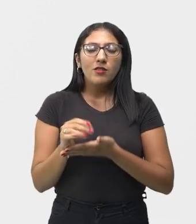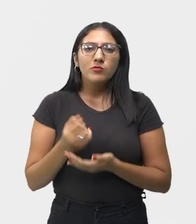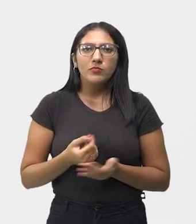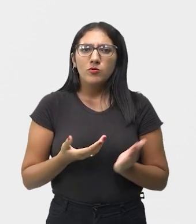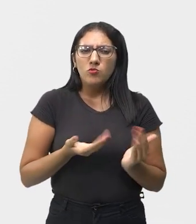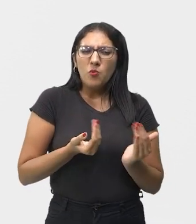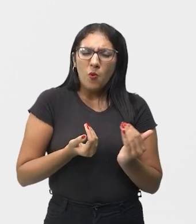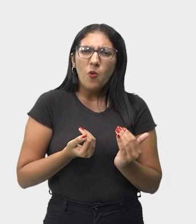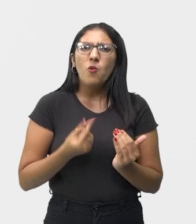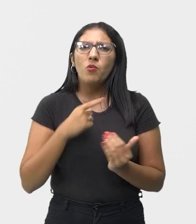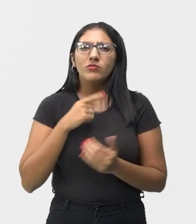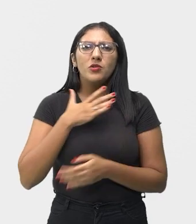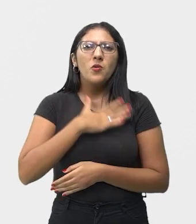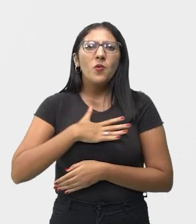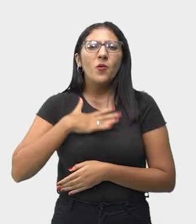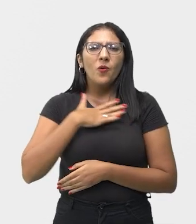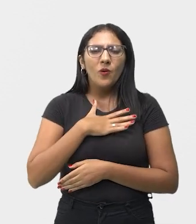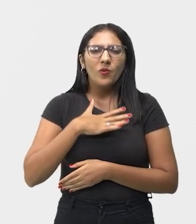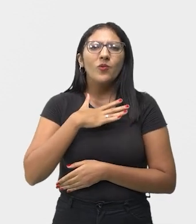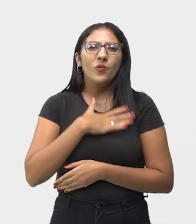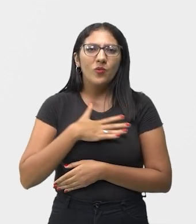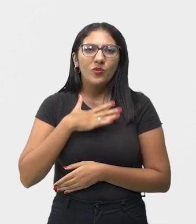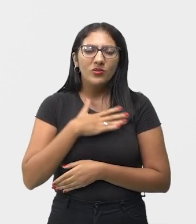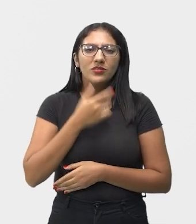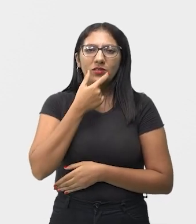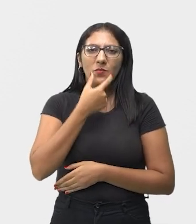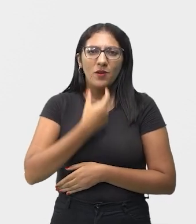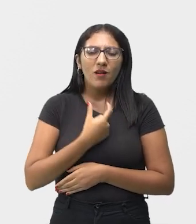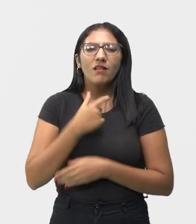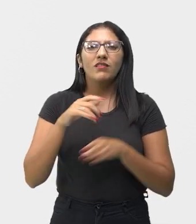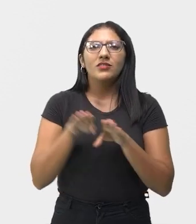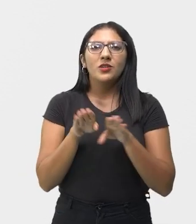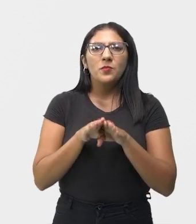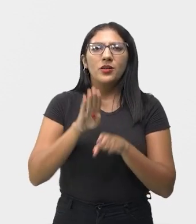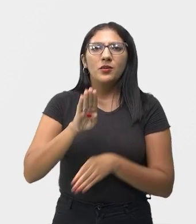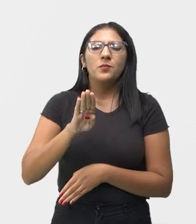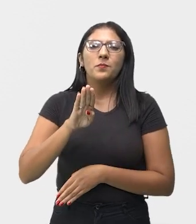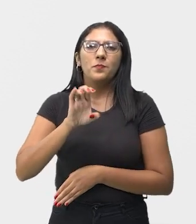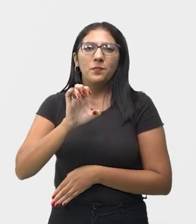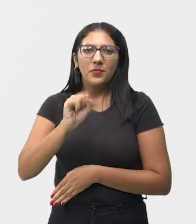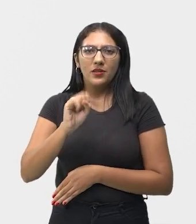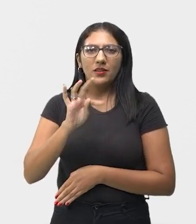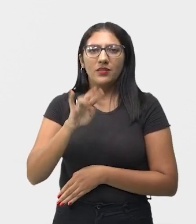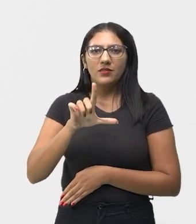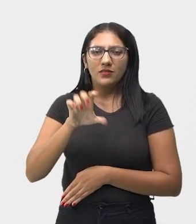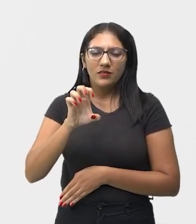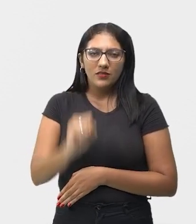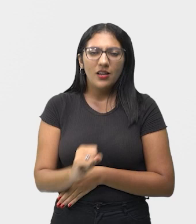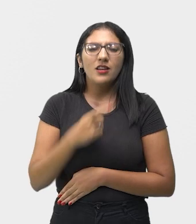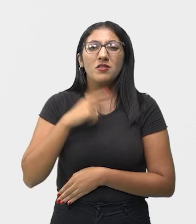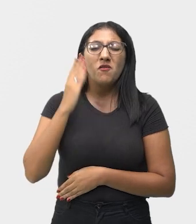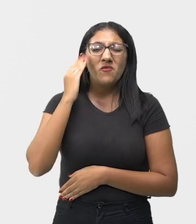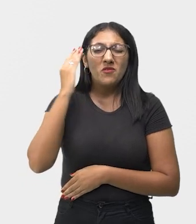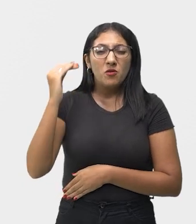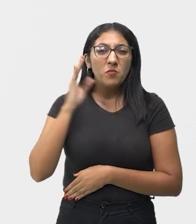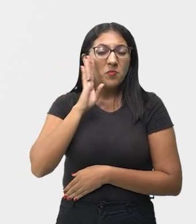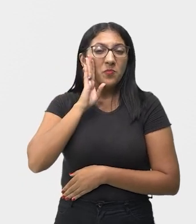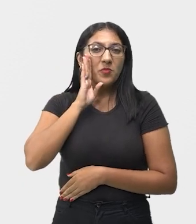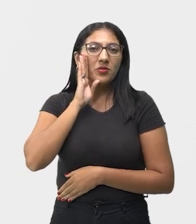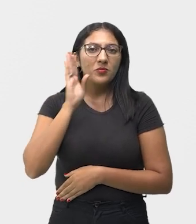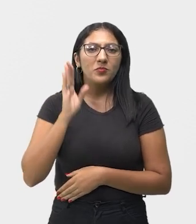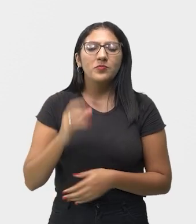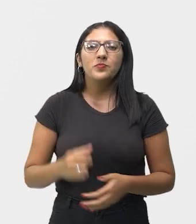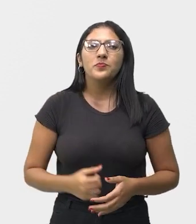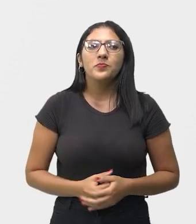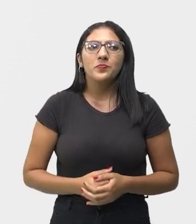também cultuam, gostam, que é os Rolling Stones e os Beatles. São as primeiras bandas mais famosas de rock enquanto